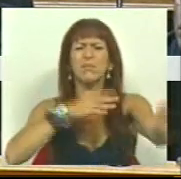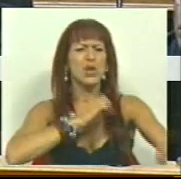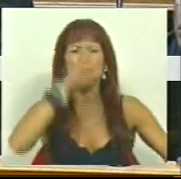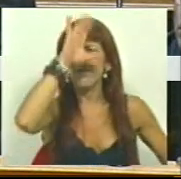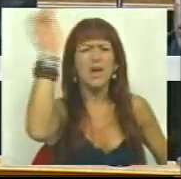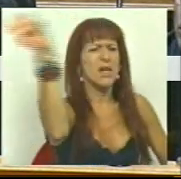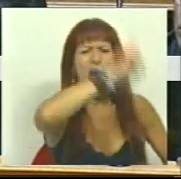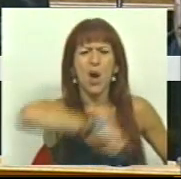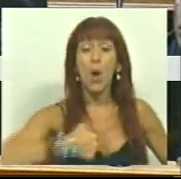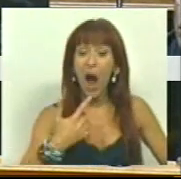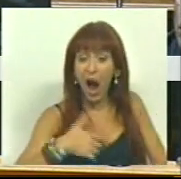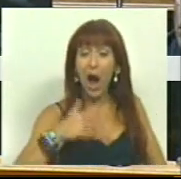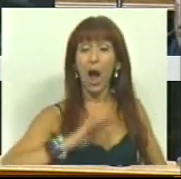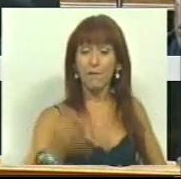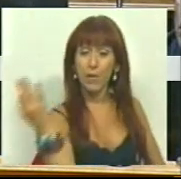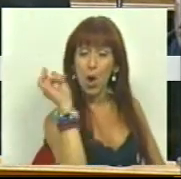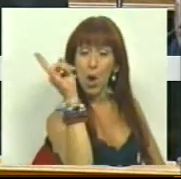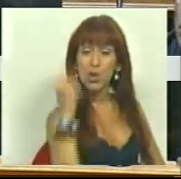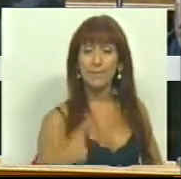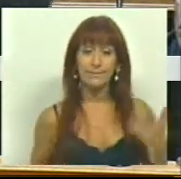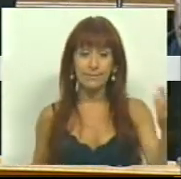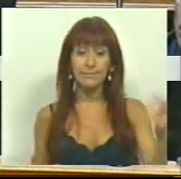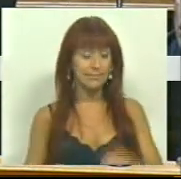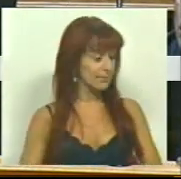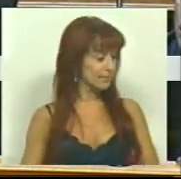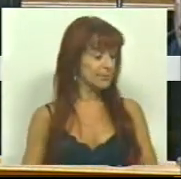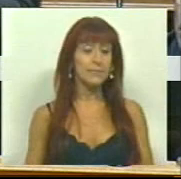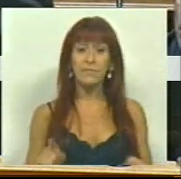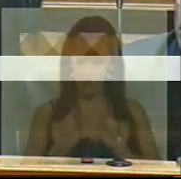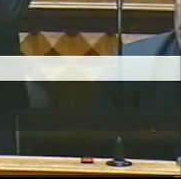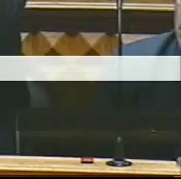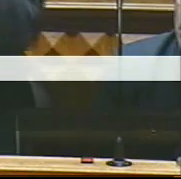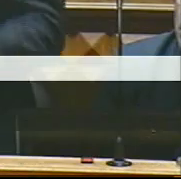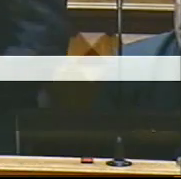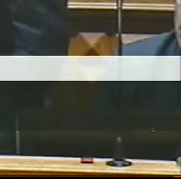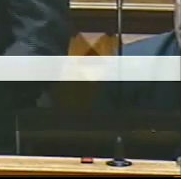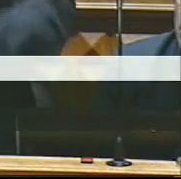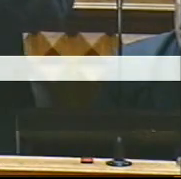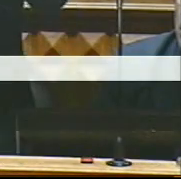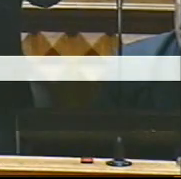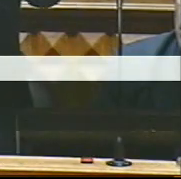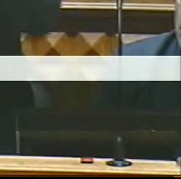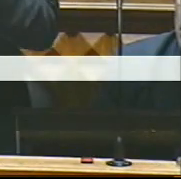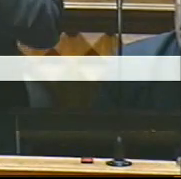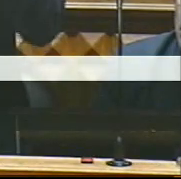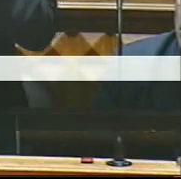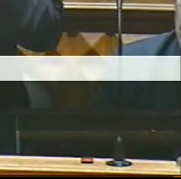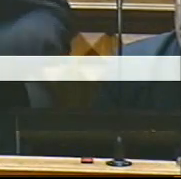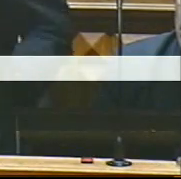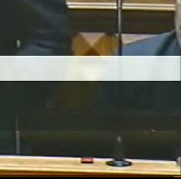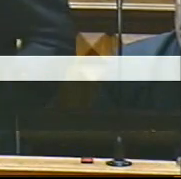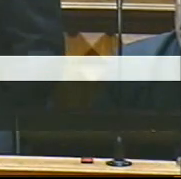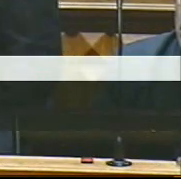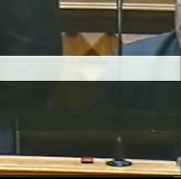Primeiro-Ministro? O que pretendem, de facto, é, com a vossa política e os vossos objetivos, que entram claramente em